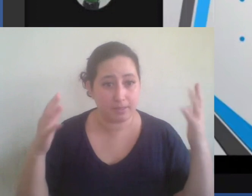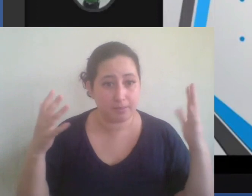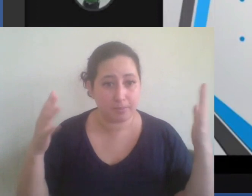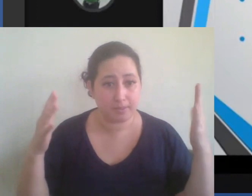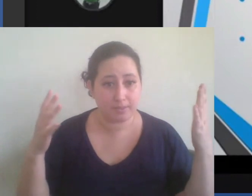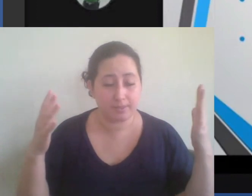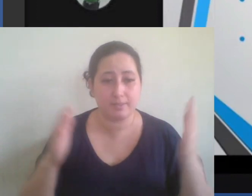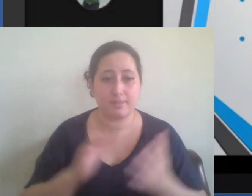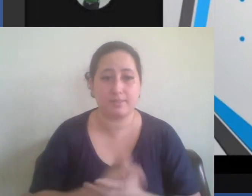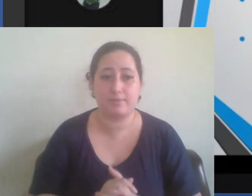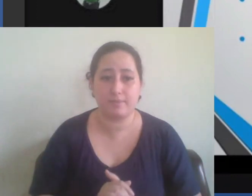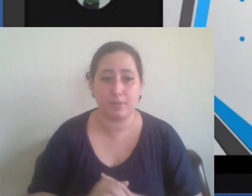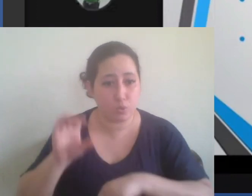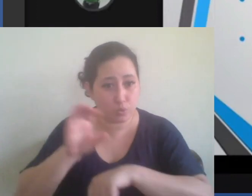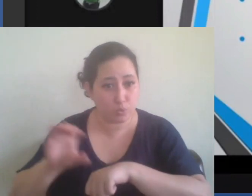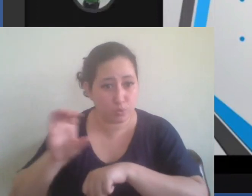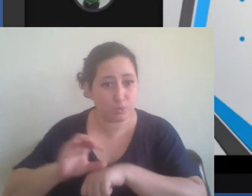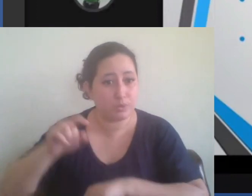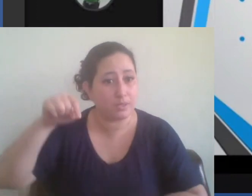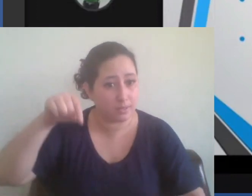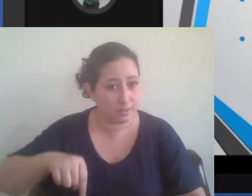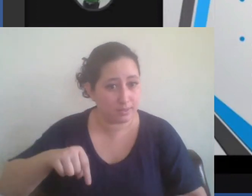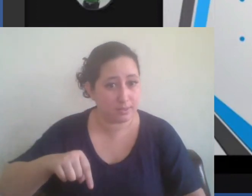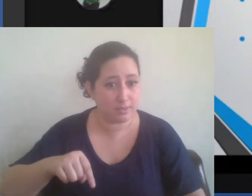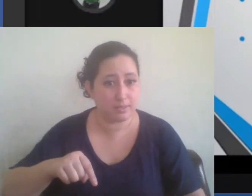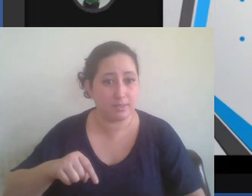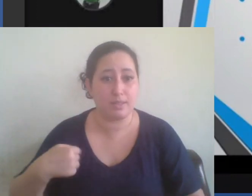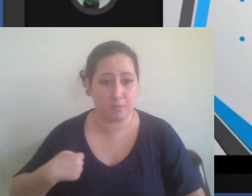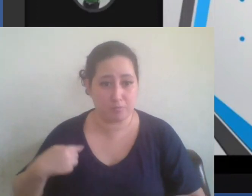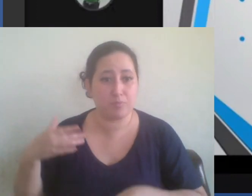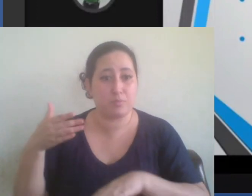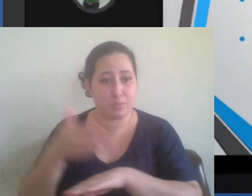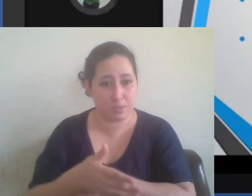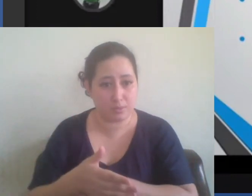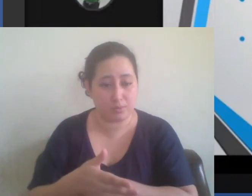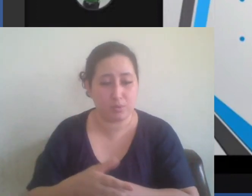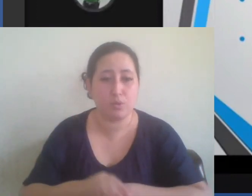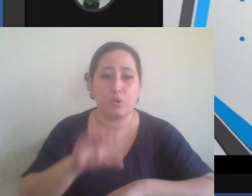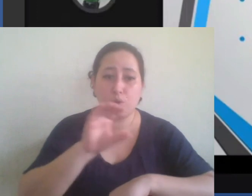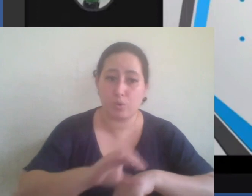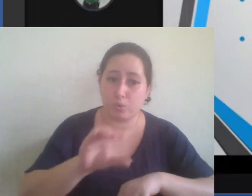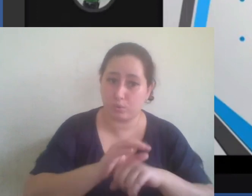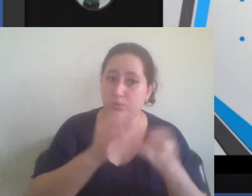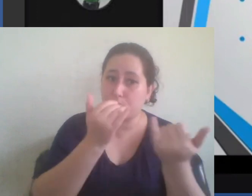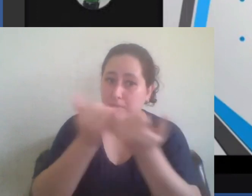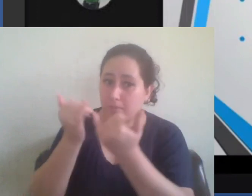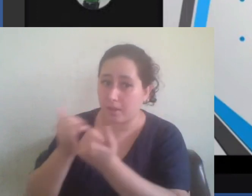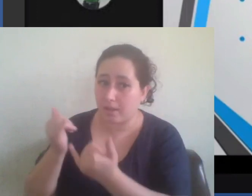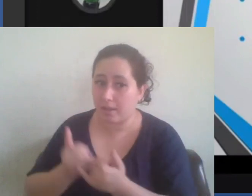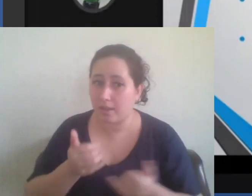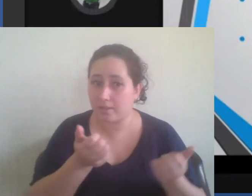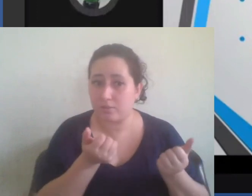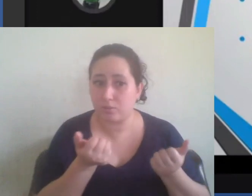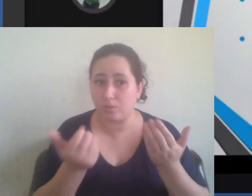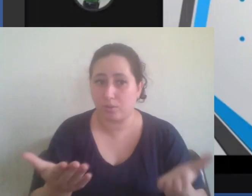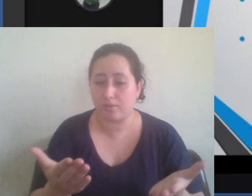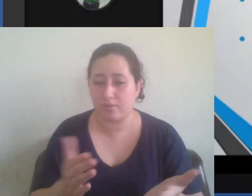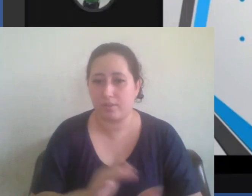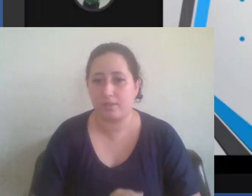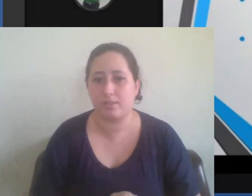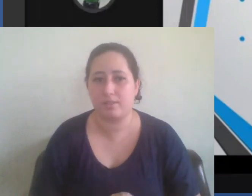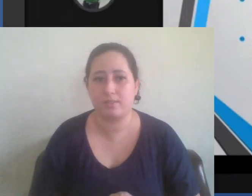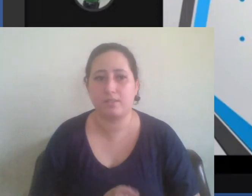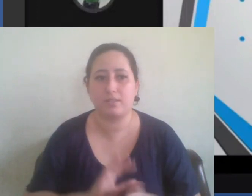não só esse curso do qual estou fazendo parte mas cursos semelhantes que são oferecidos por várias